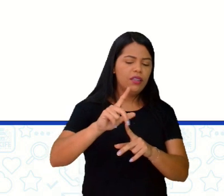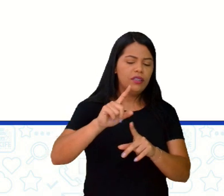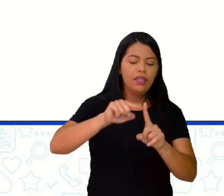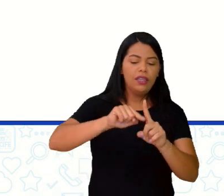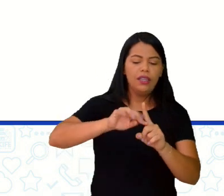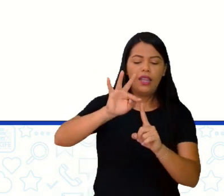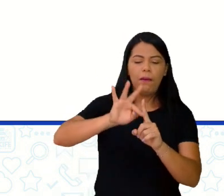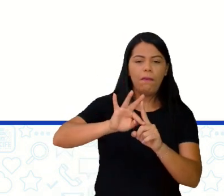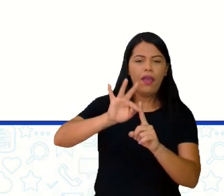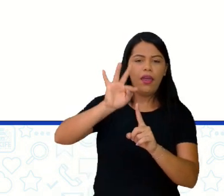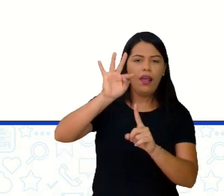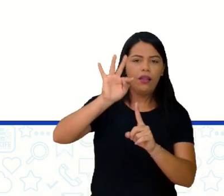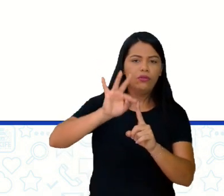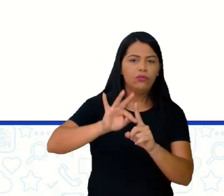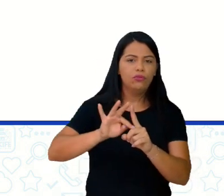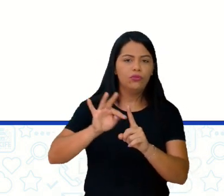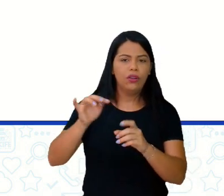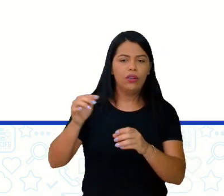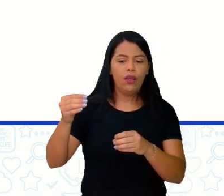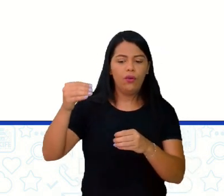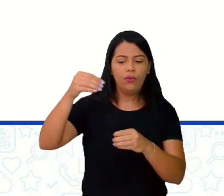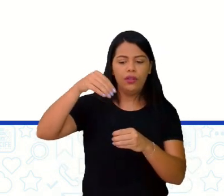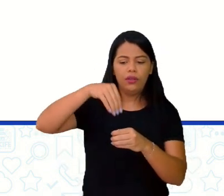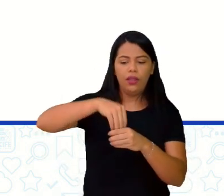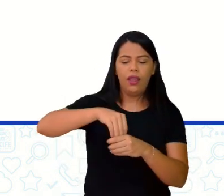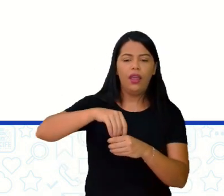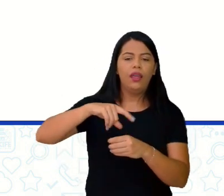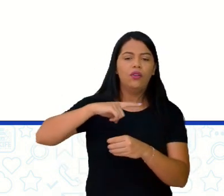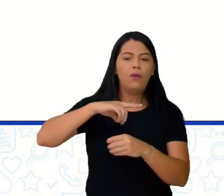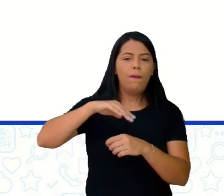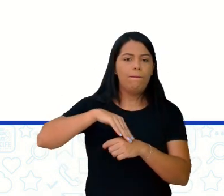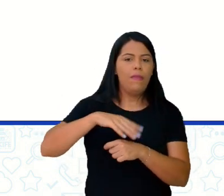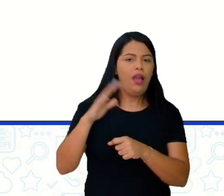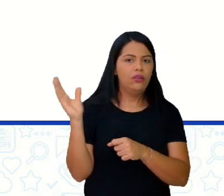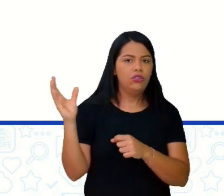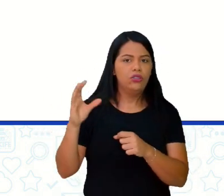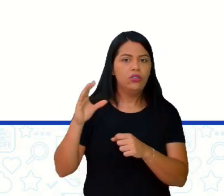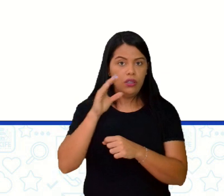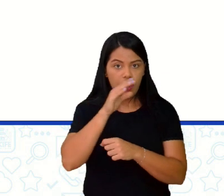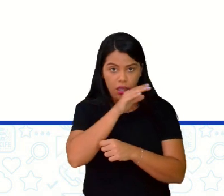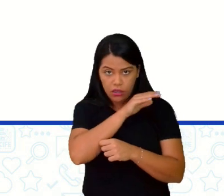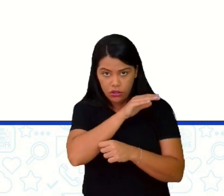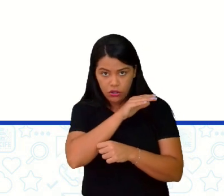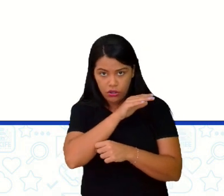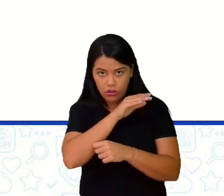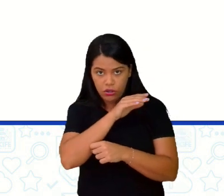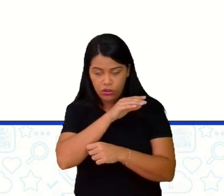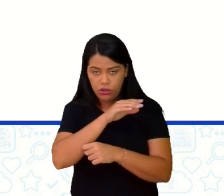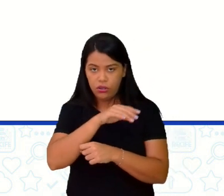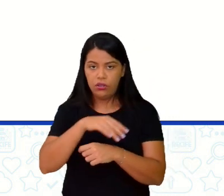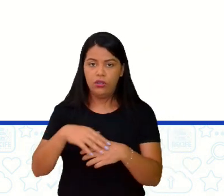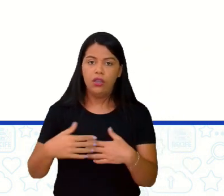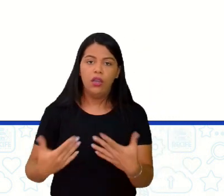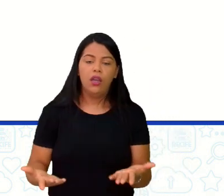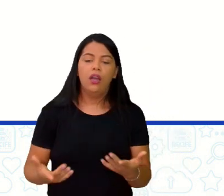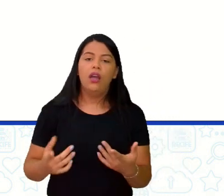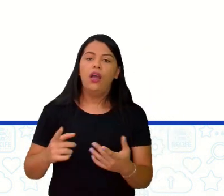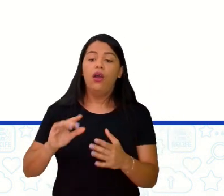e o externo. O interno sendo bem mais quente do que o externo. Não que o externo seja frio, tá?